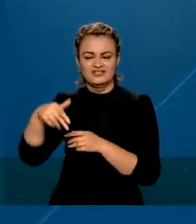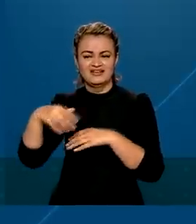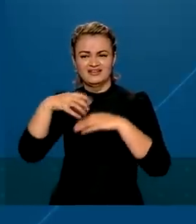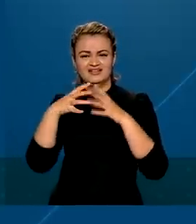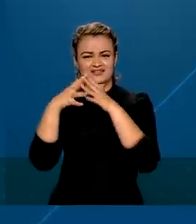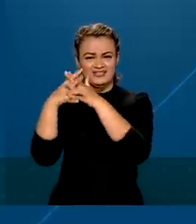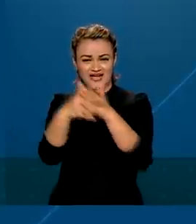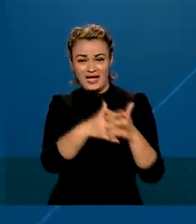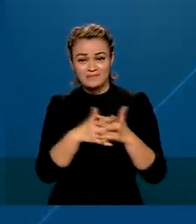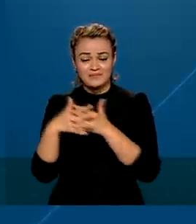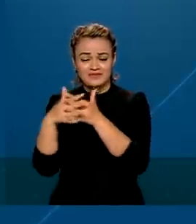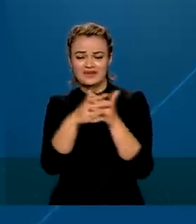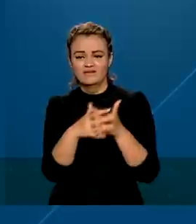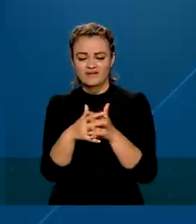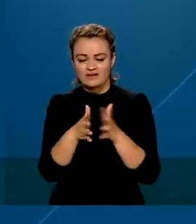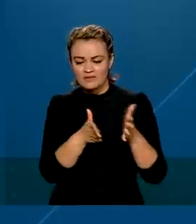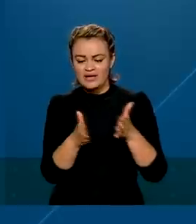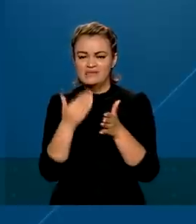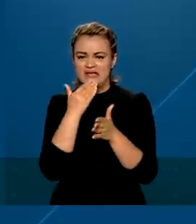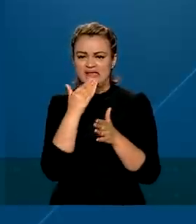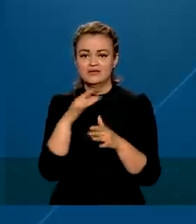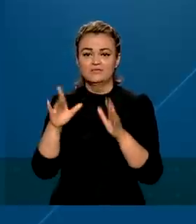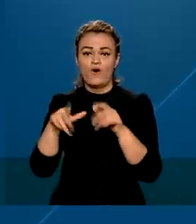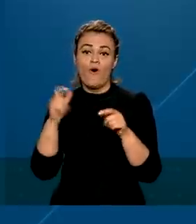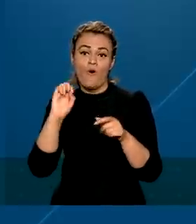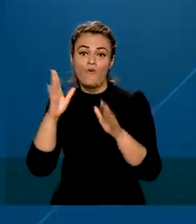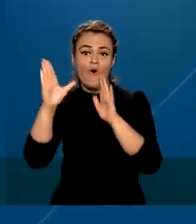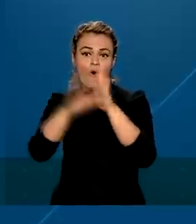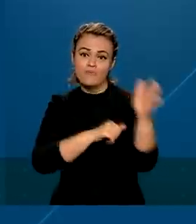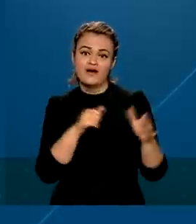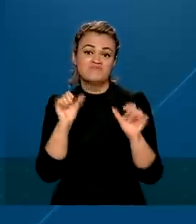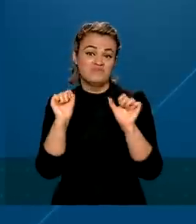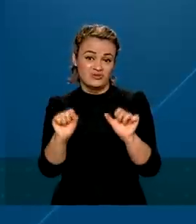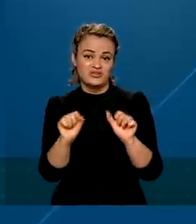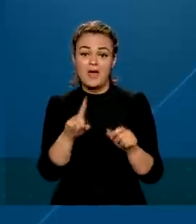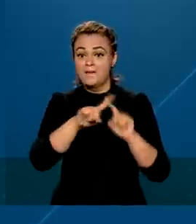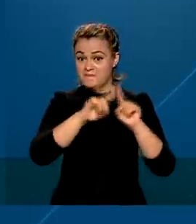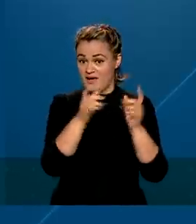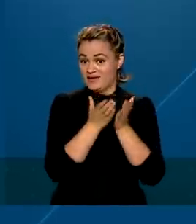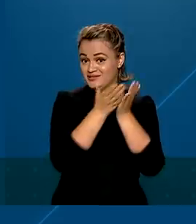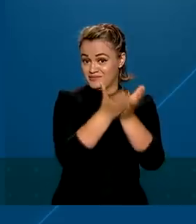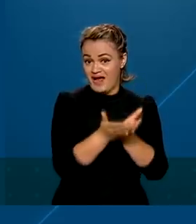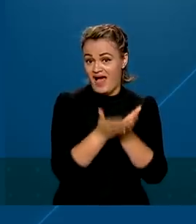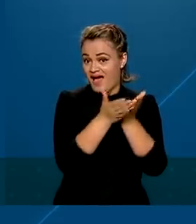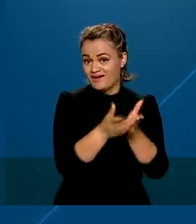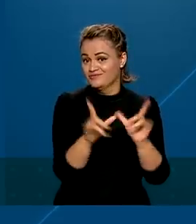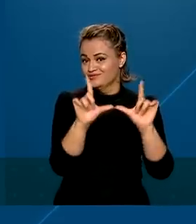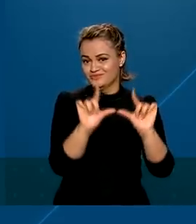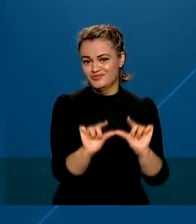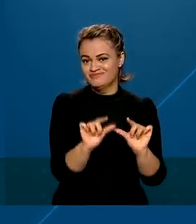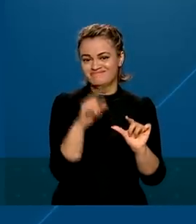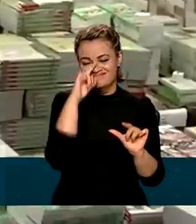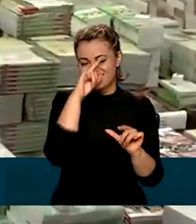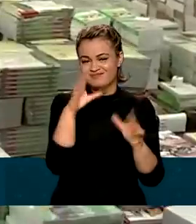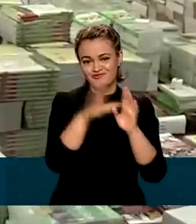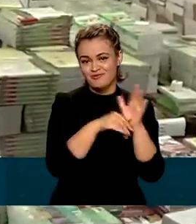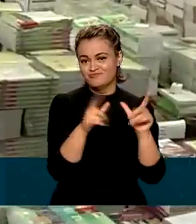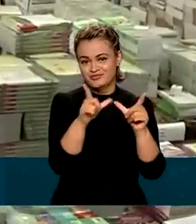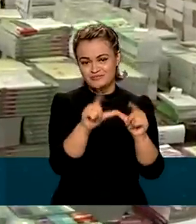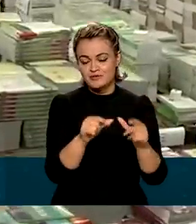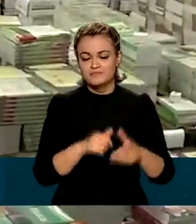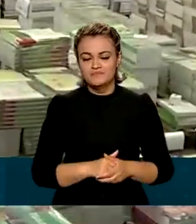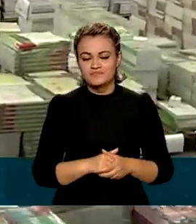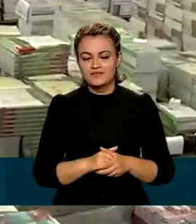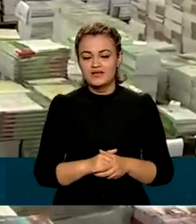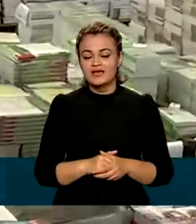têm alto índice de roubo de carga. Pelo transporte aquaviário, isso reduz praticamente a zero. A carga